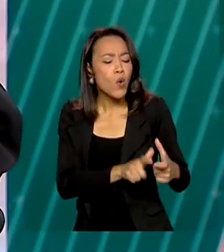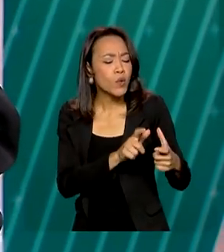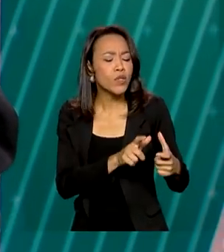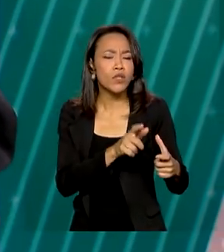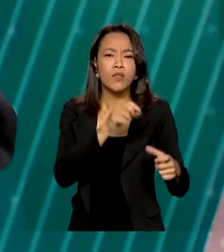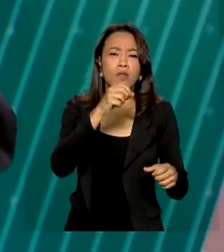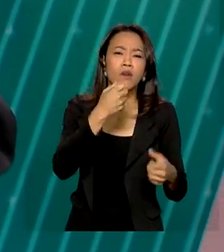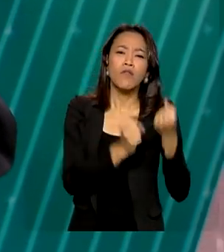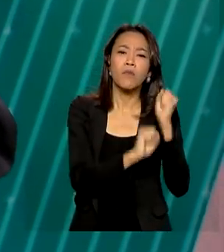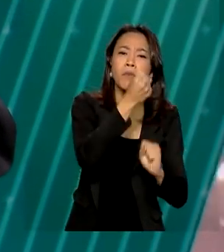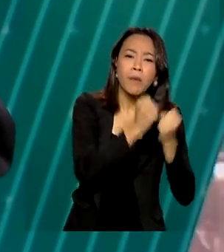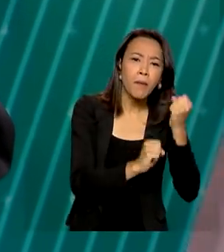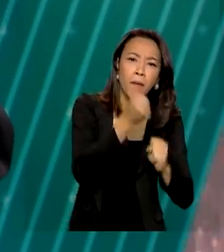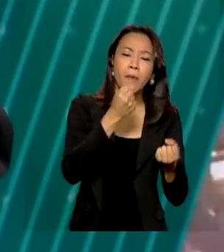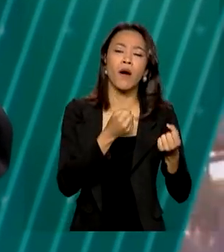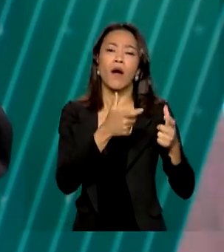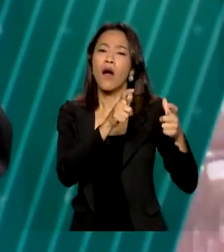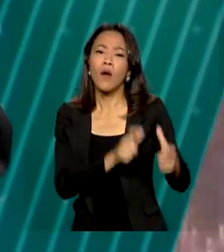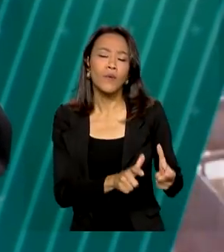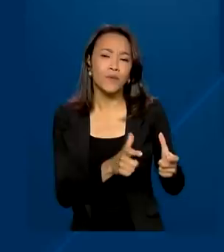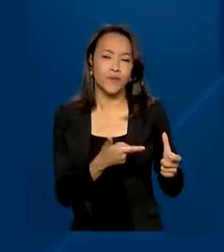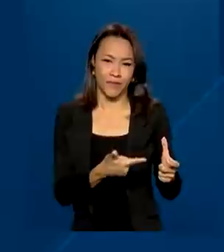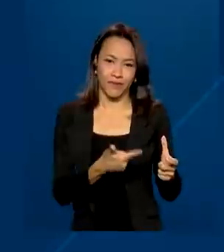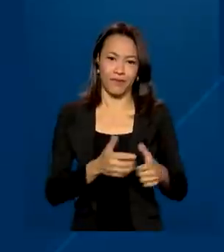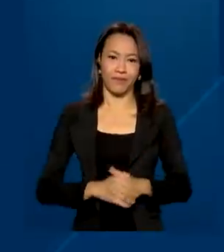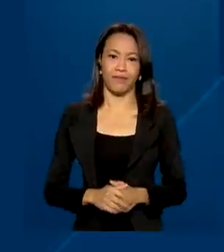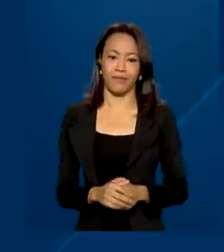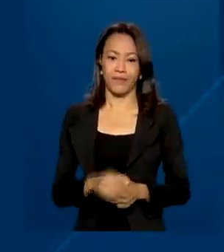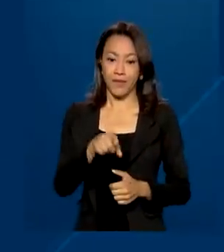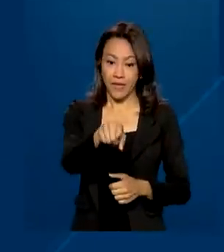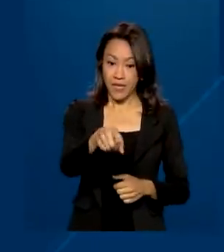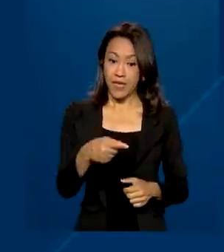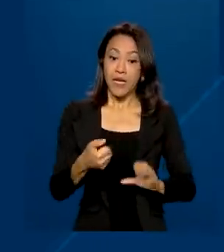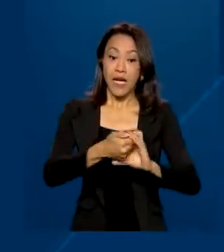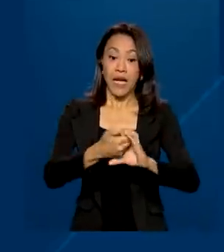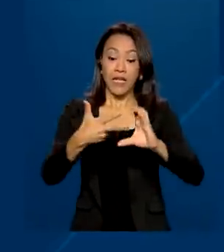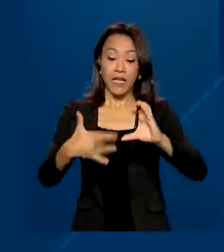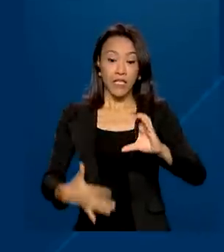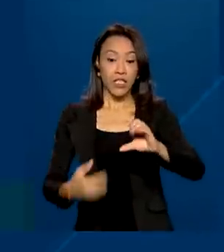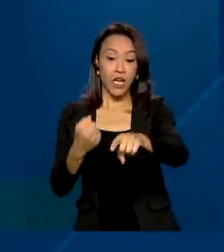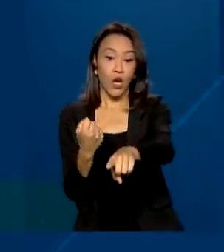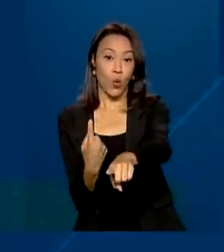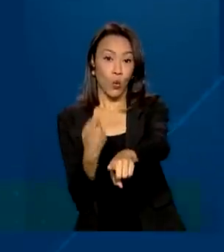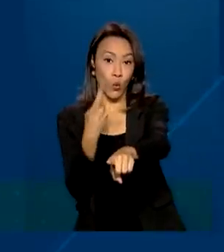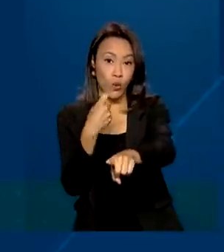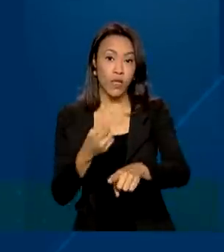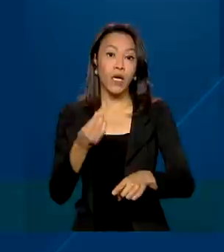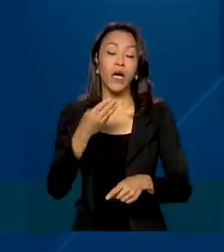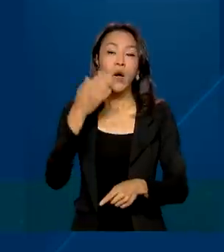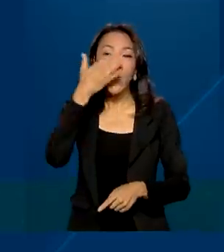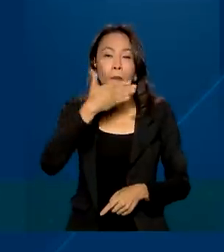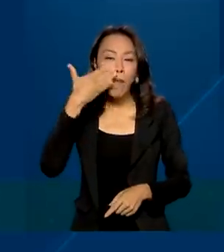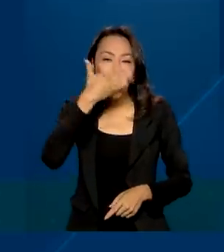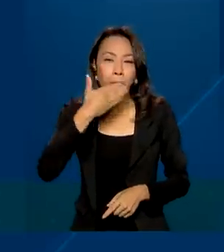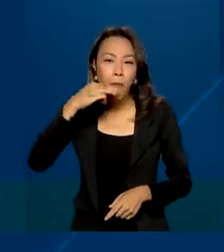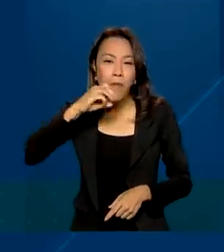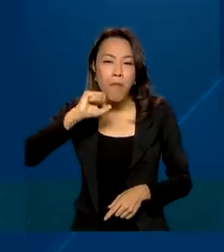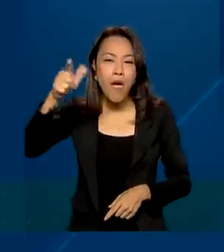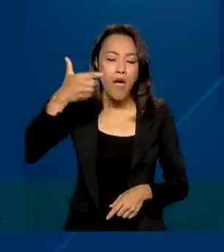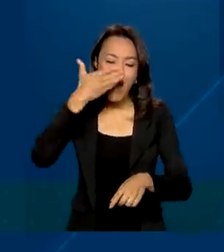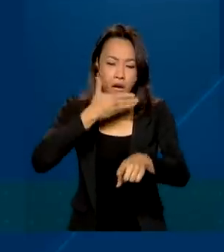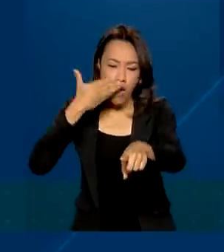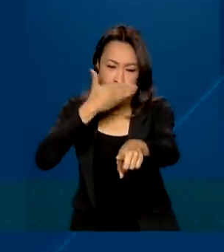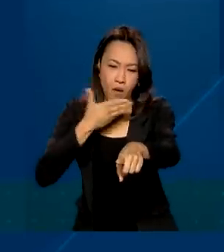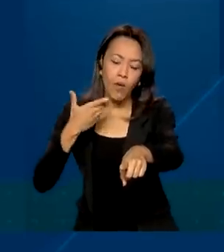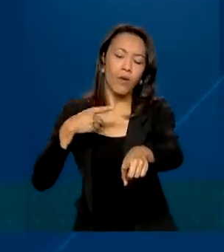informa o local de origem da mercadoria. Com características únicas, o mel produzido no norte de Minas Gerais começou